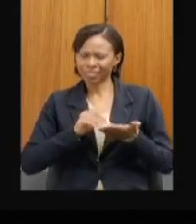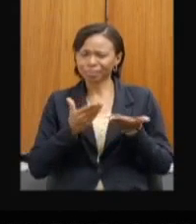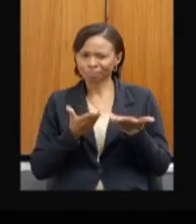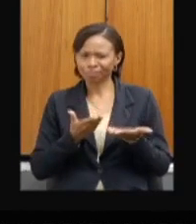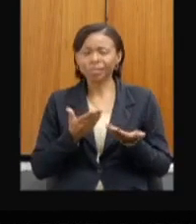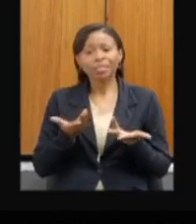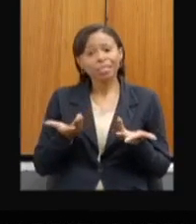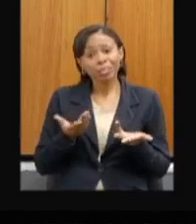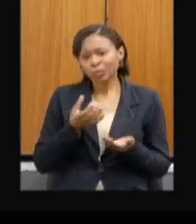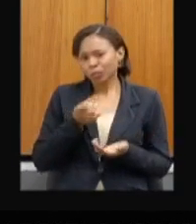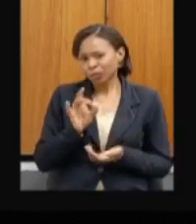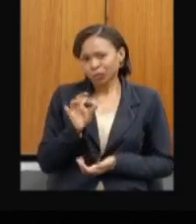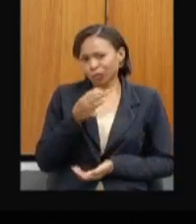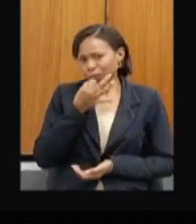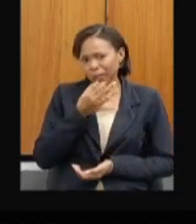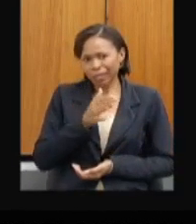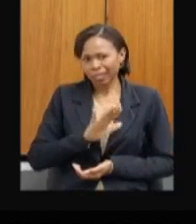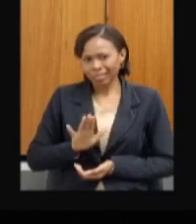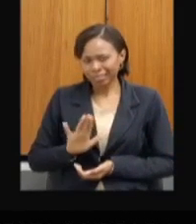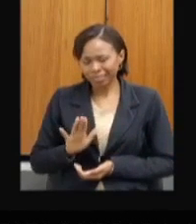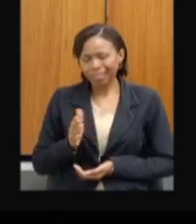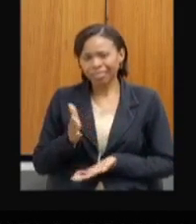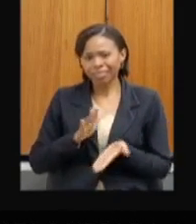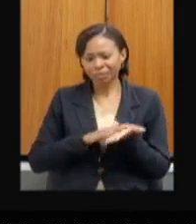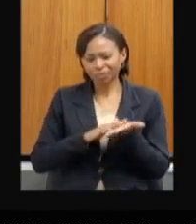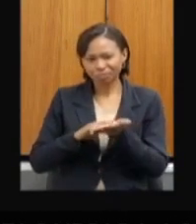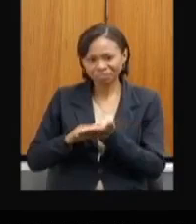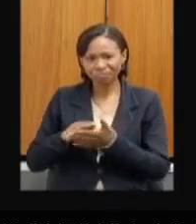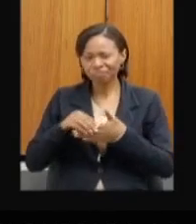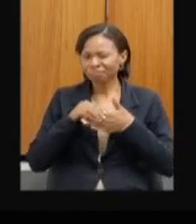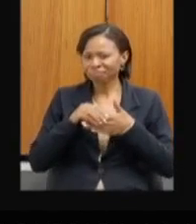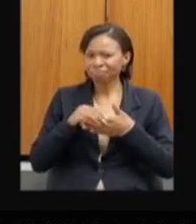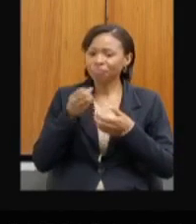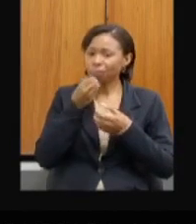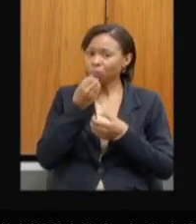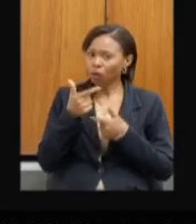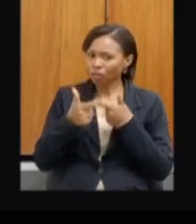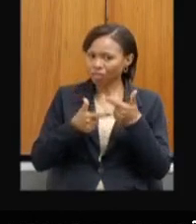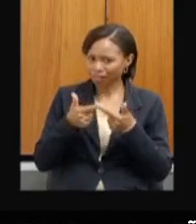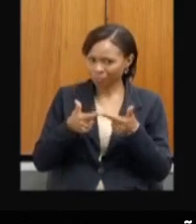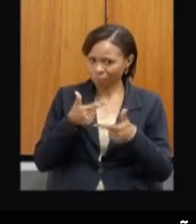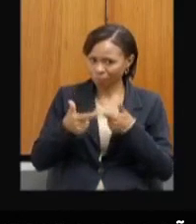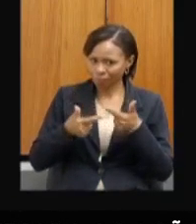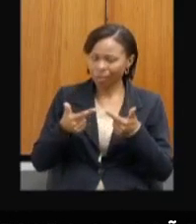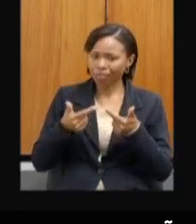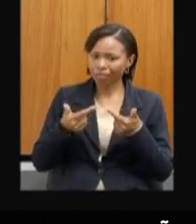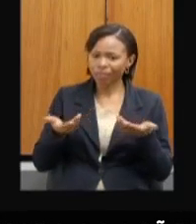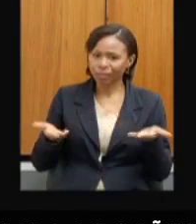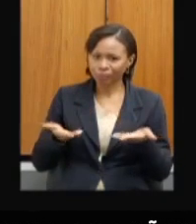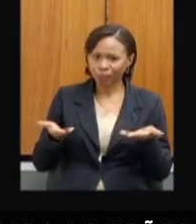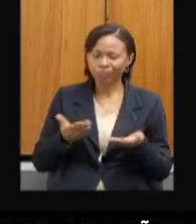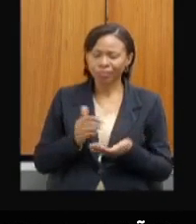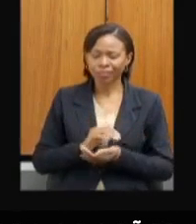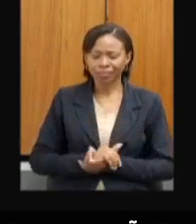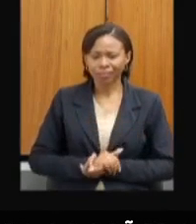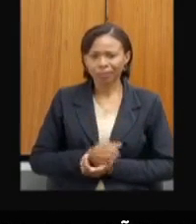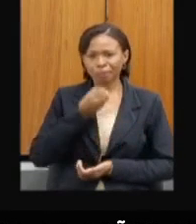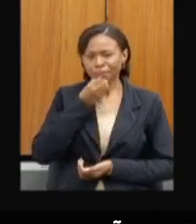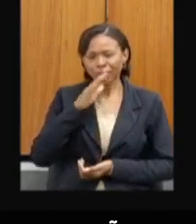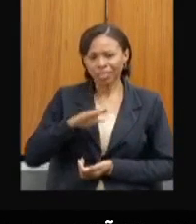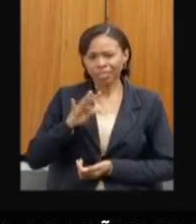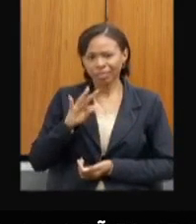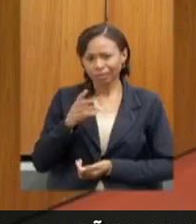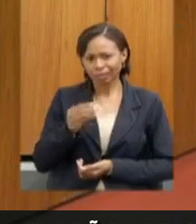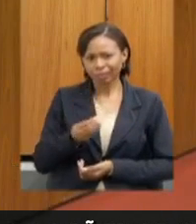terminar também, como comecei, cumprimentando a todos e desejando aí bons trabalhos na sequência dessa Assembleia Fiscaliza. Boa tarde a